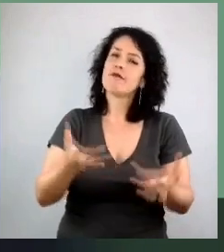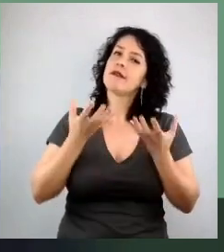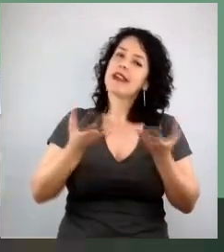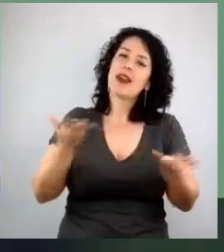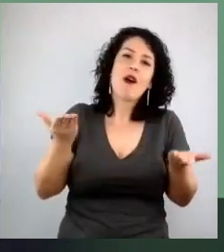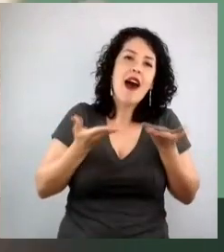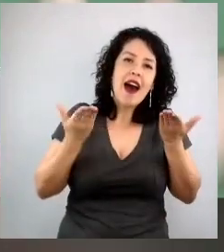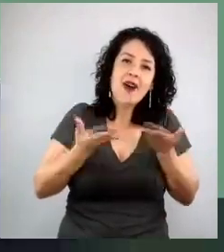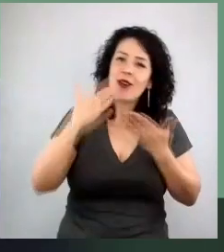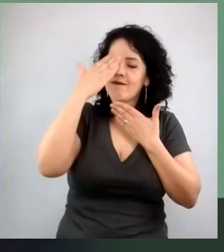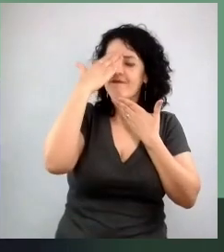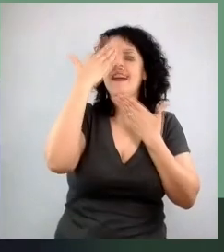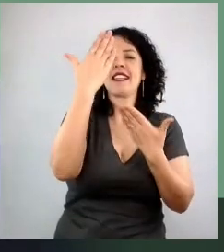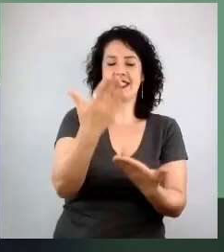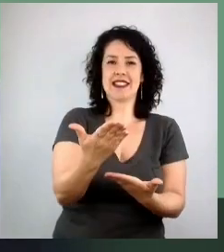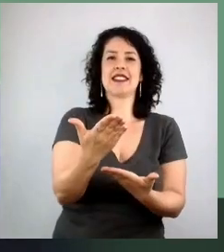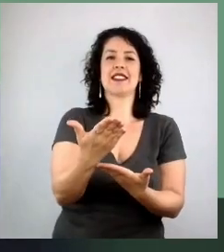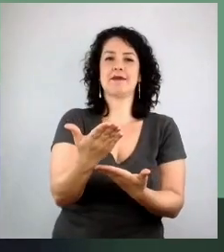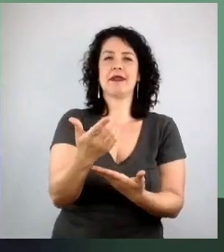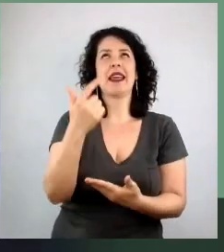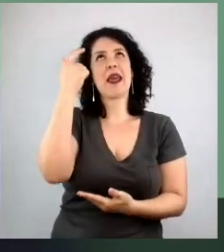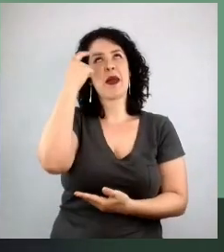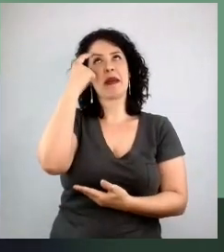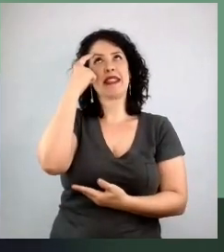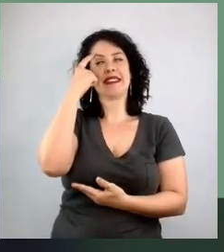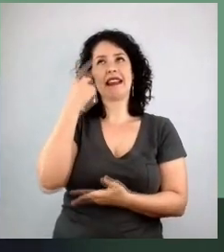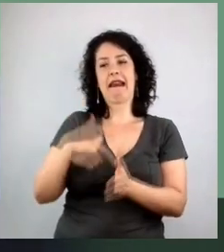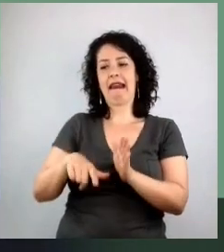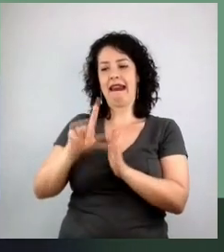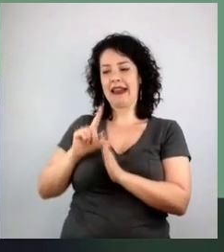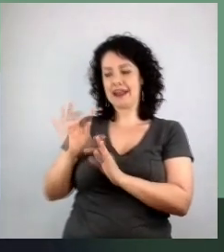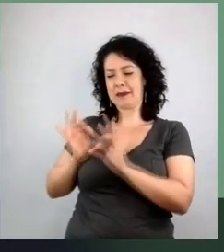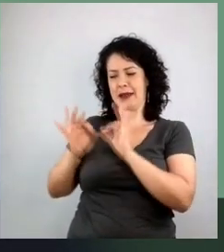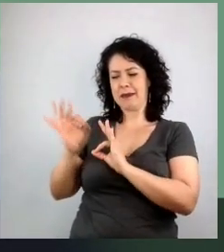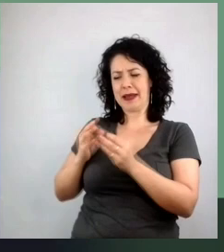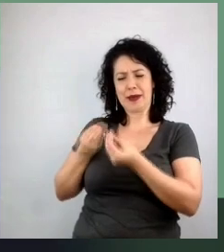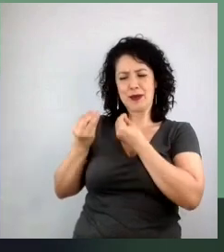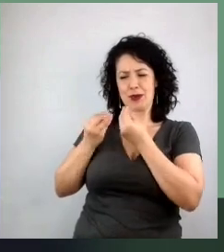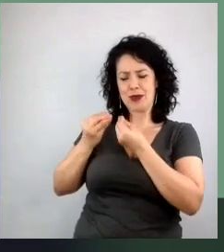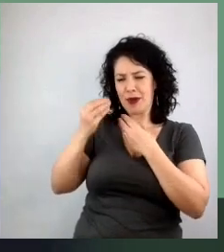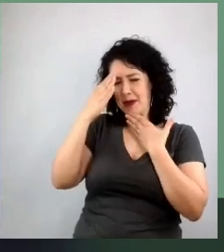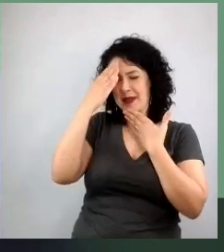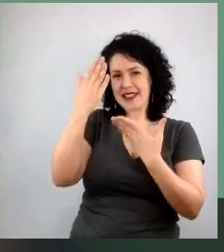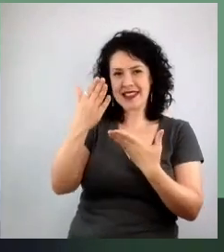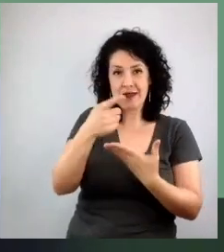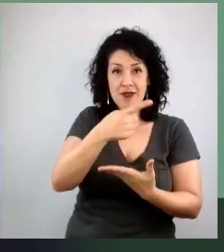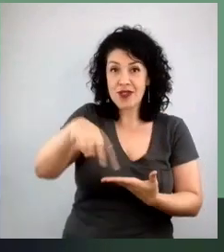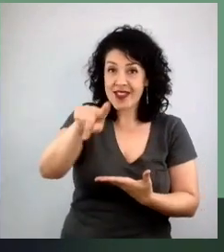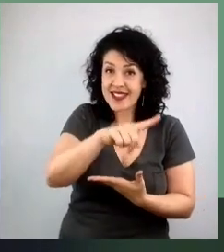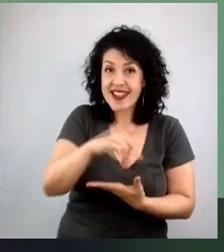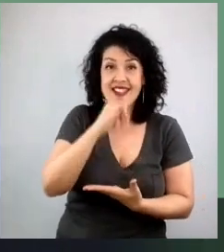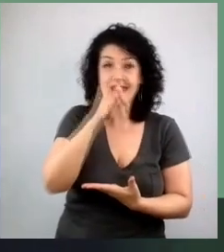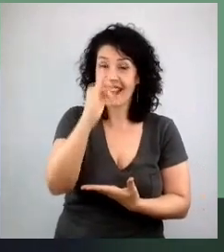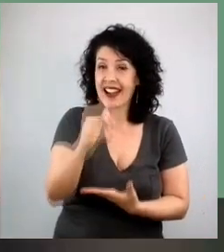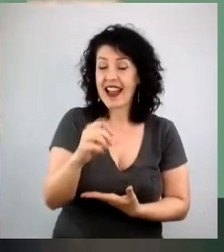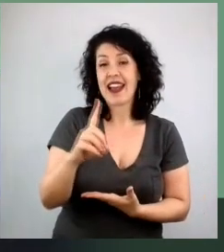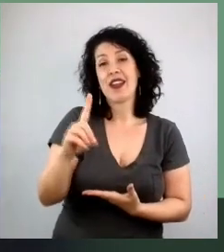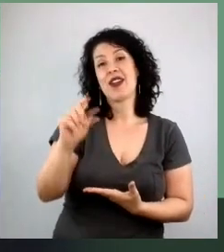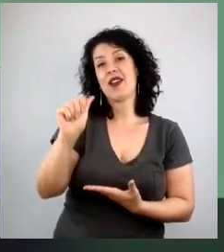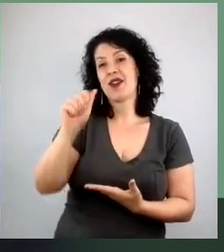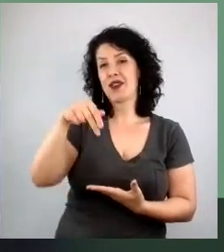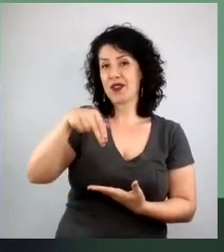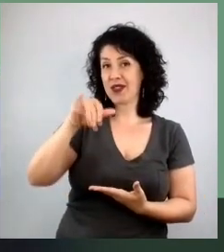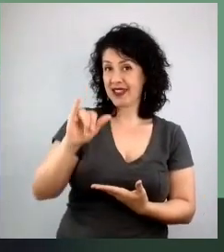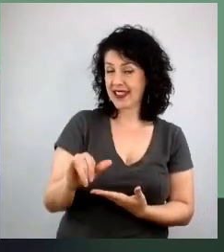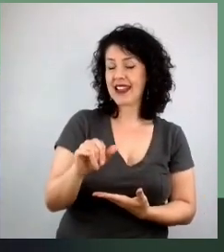Eu parei aqui, pensei nos agradecimentos, mas com o que vocês falaram, Dani, Ken, Ana, eu lembro de todas